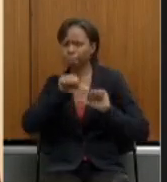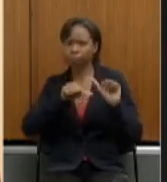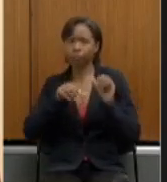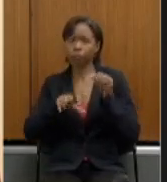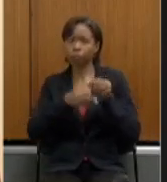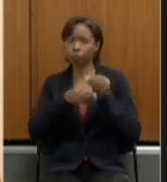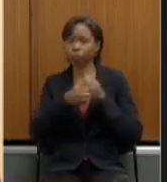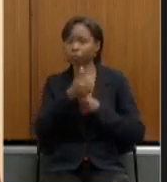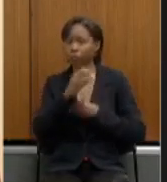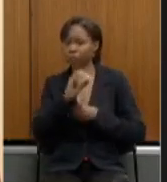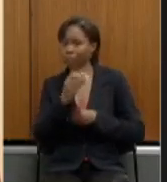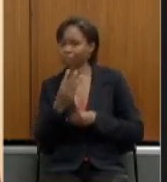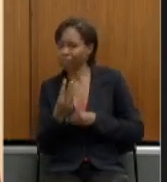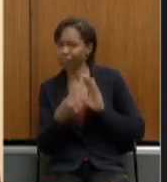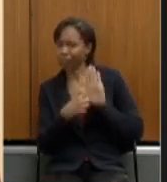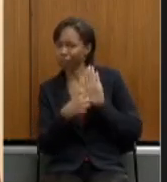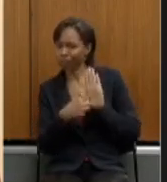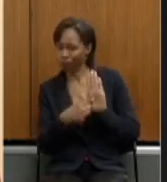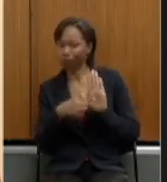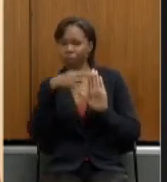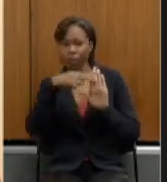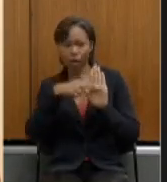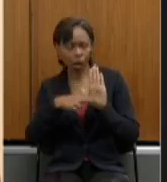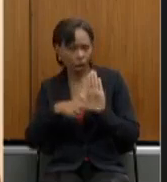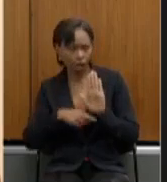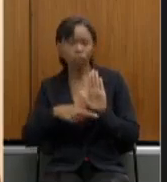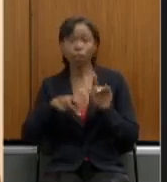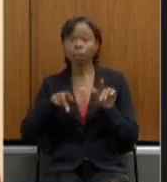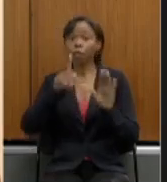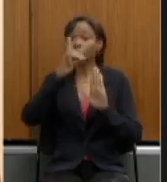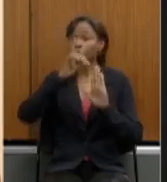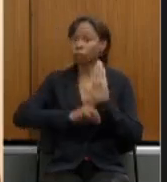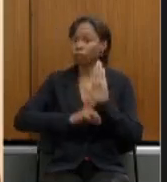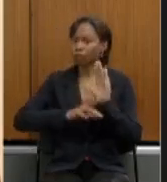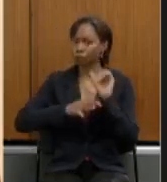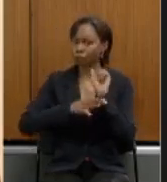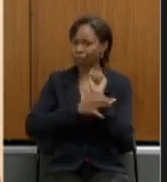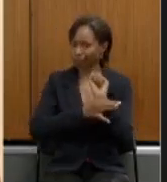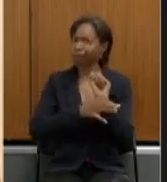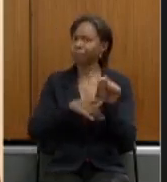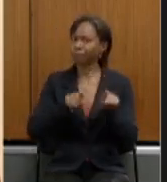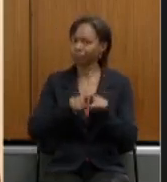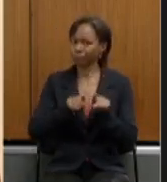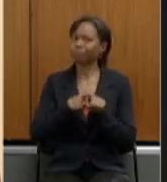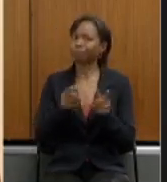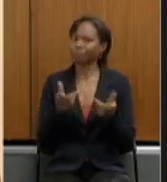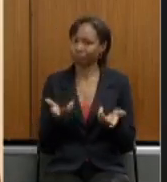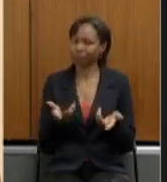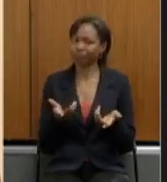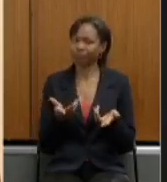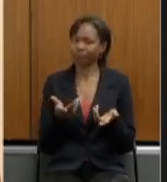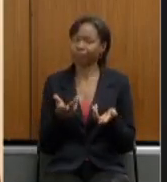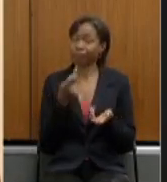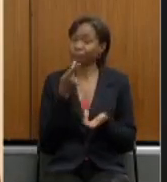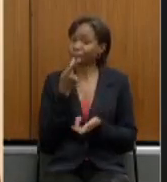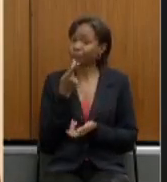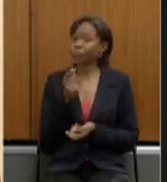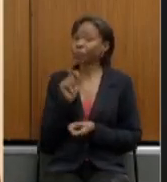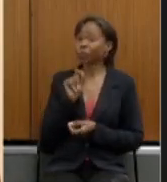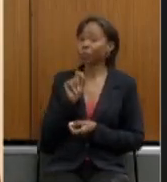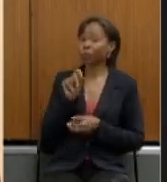trouxe e as regras de direito adquirido também e aqui estamos falando estritamente em servidores